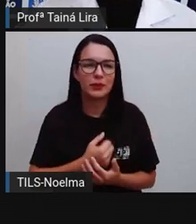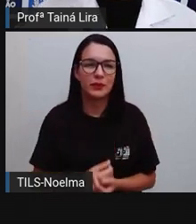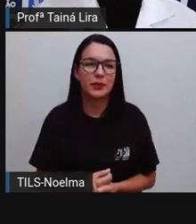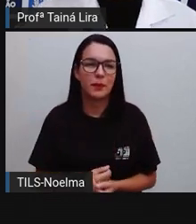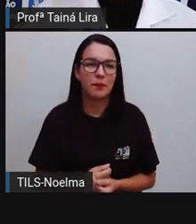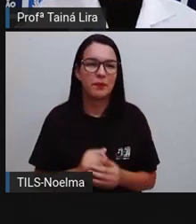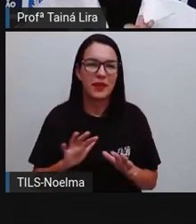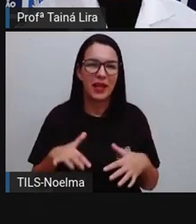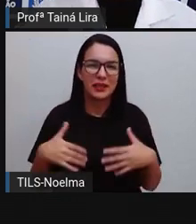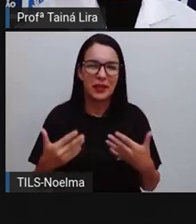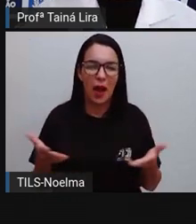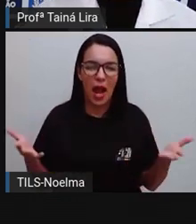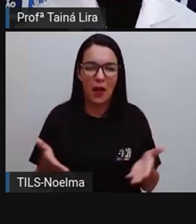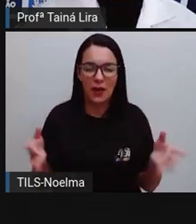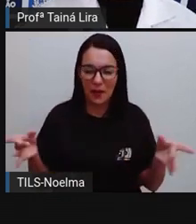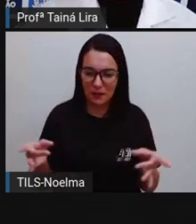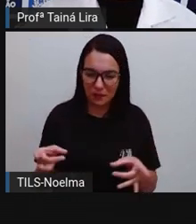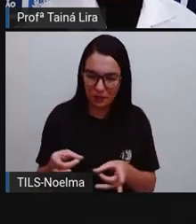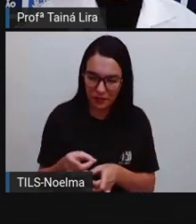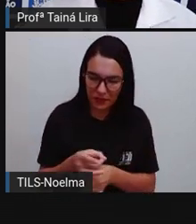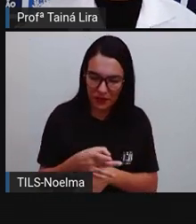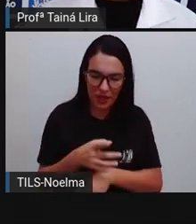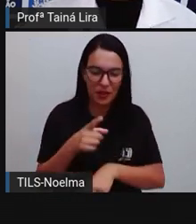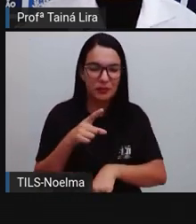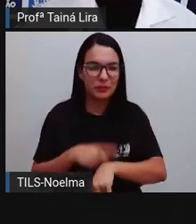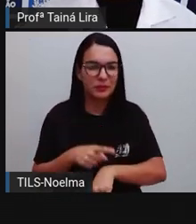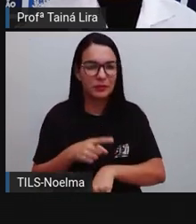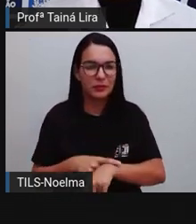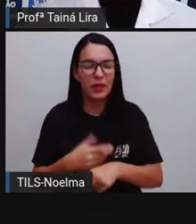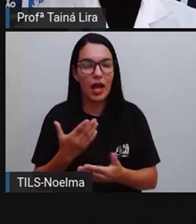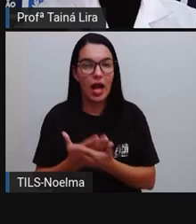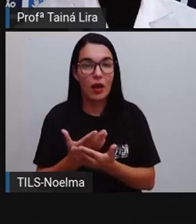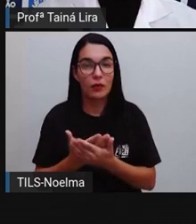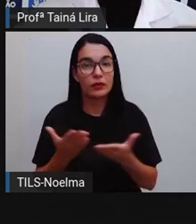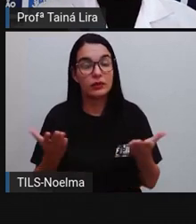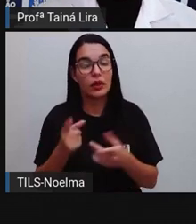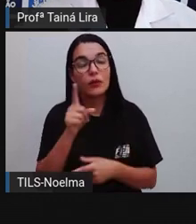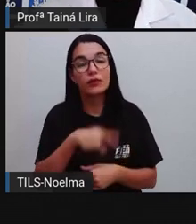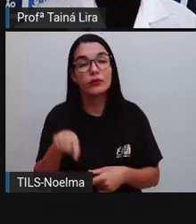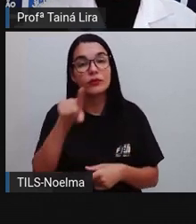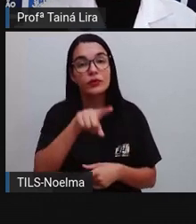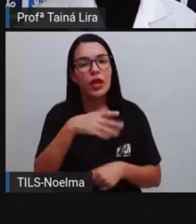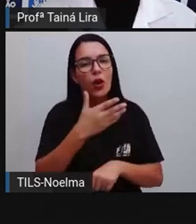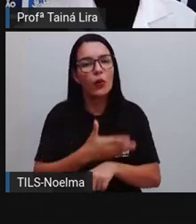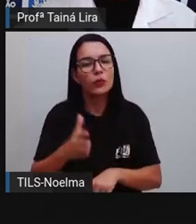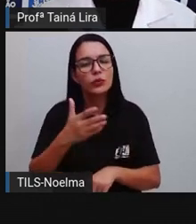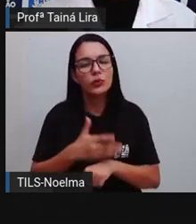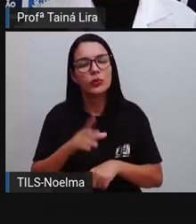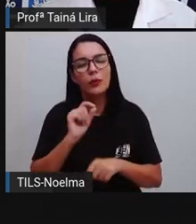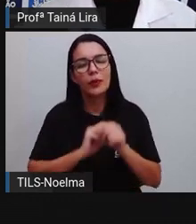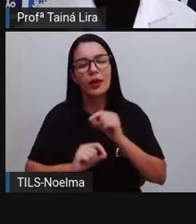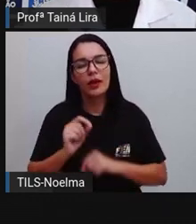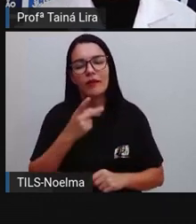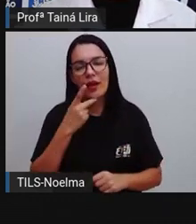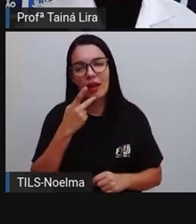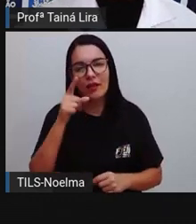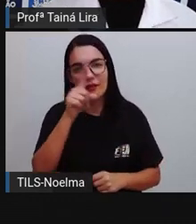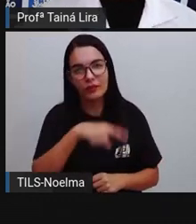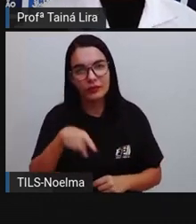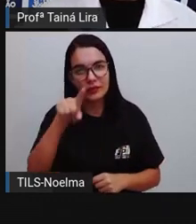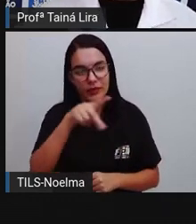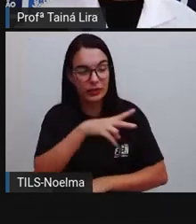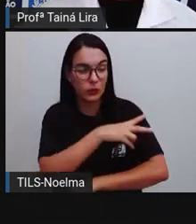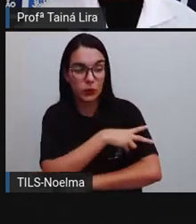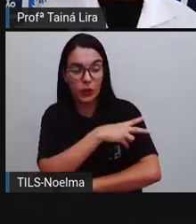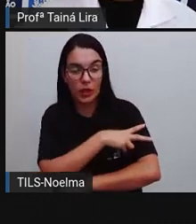E aí chegamos ao final de mais uma aula. Então, as recomendações que eu costumo sempre deixar aqui para o